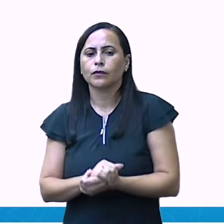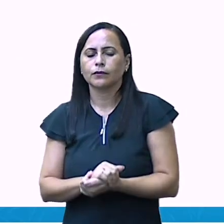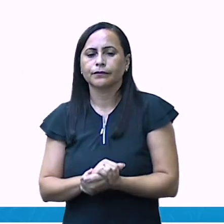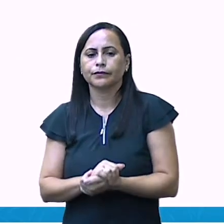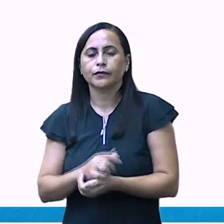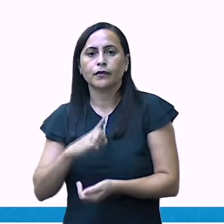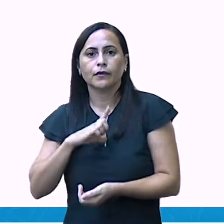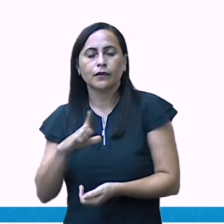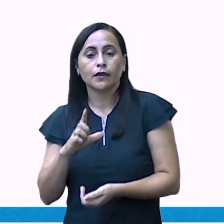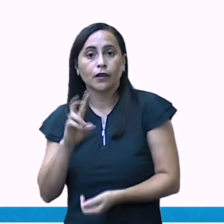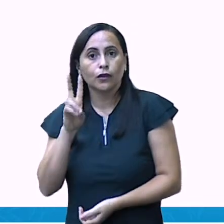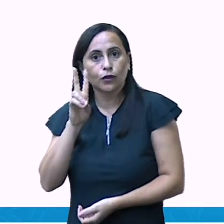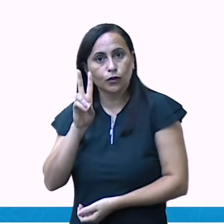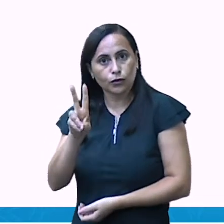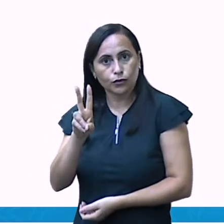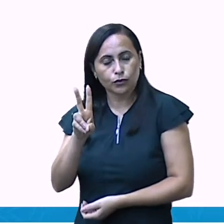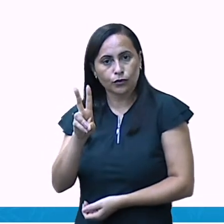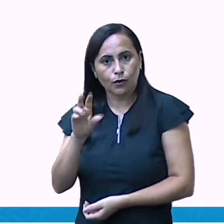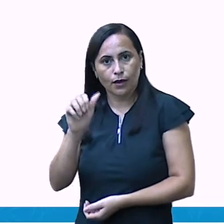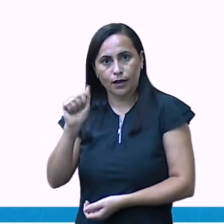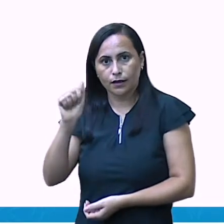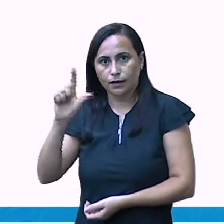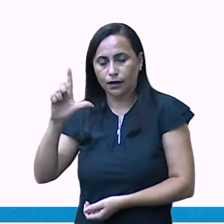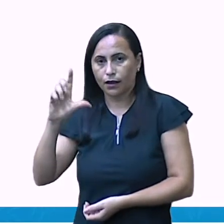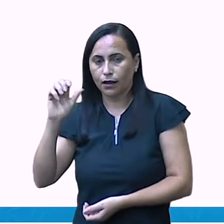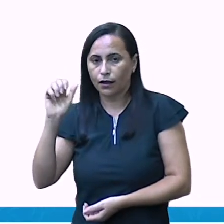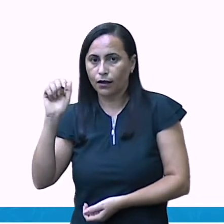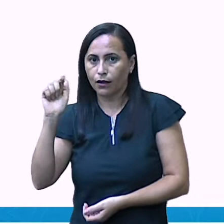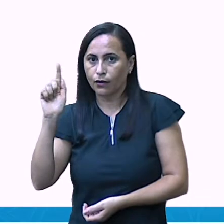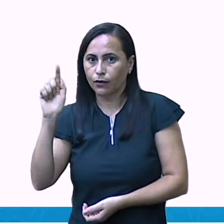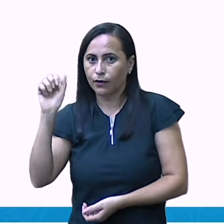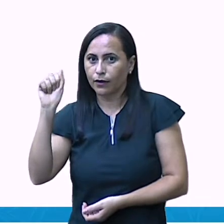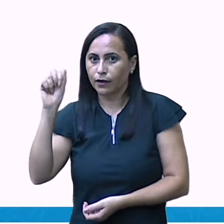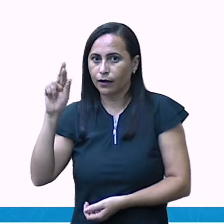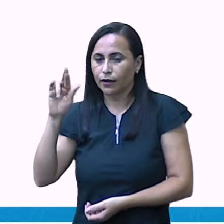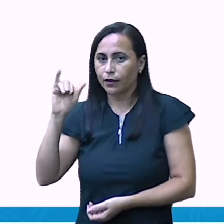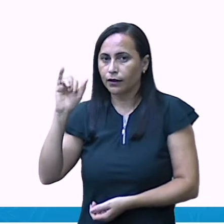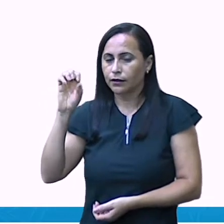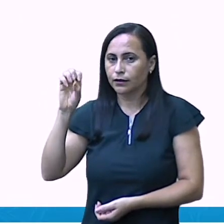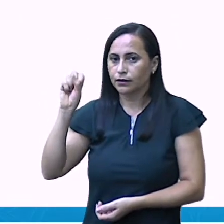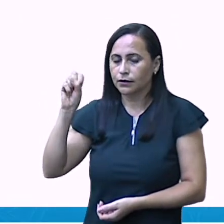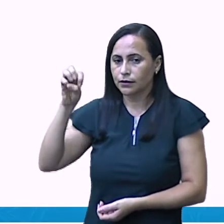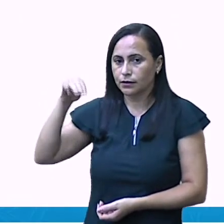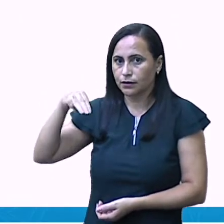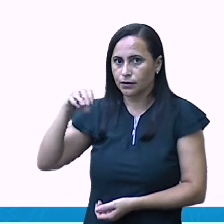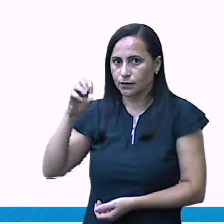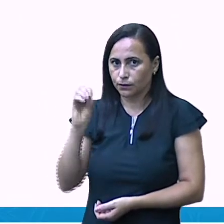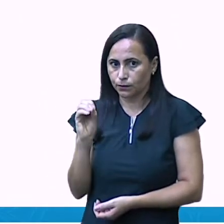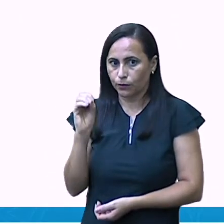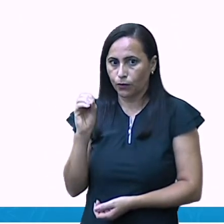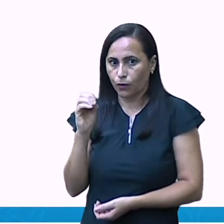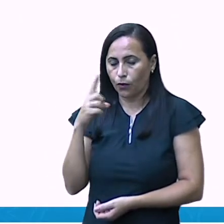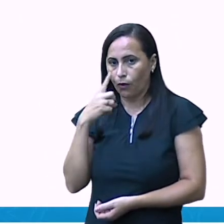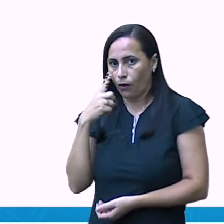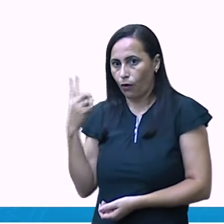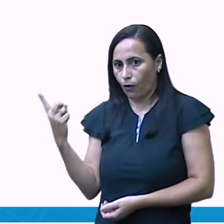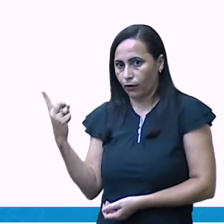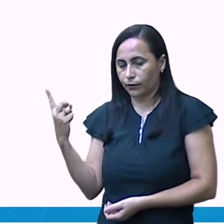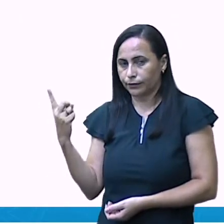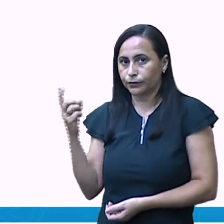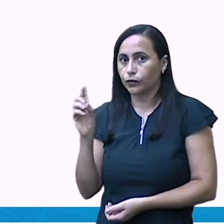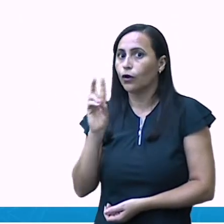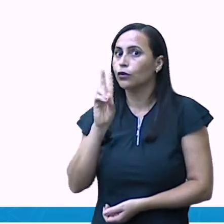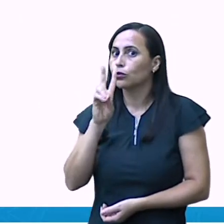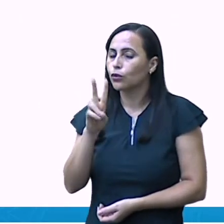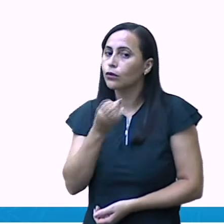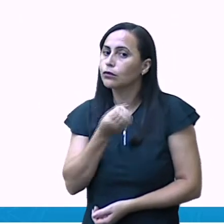dois algarismos. Olha lá. Por exemplo, o número sessenta. Ele foi formado